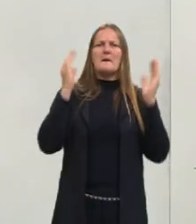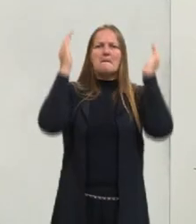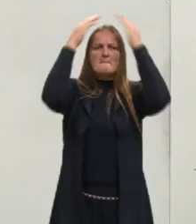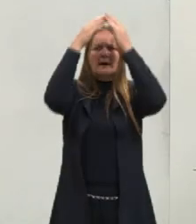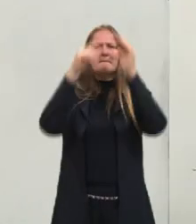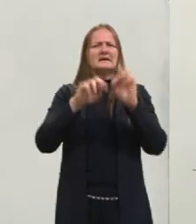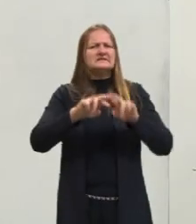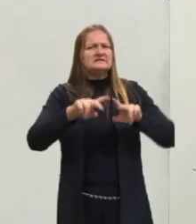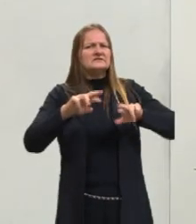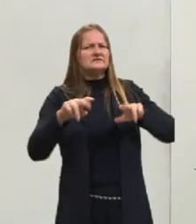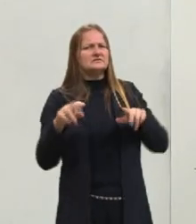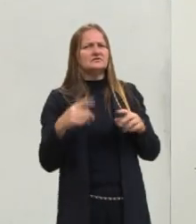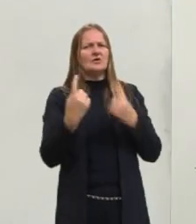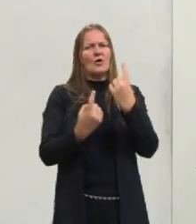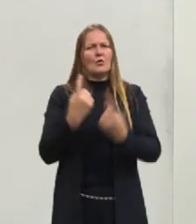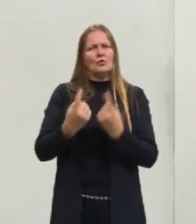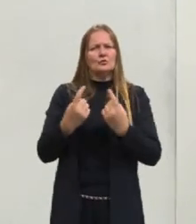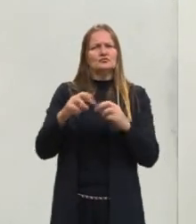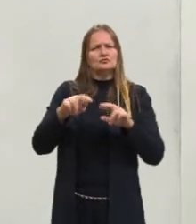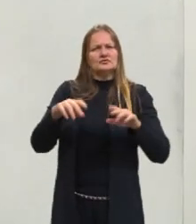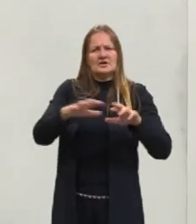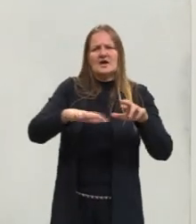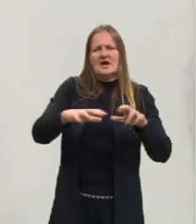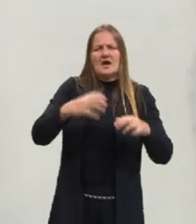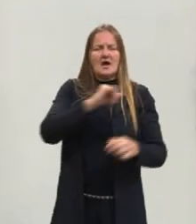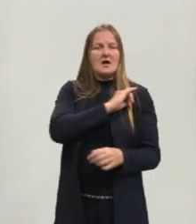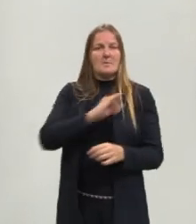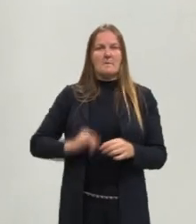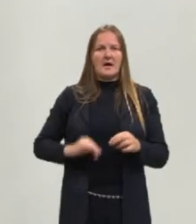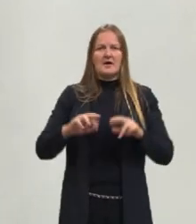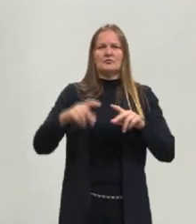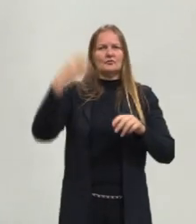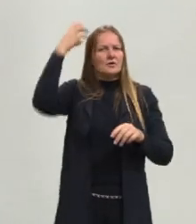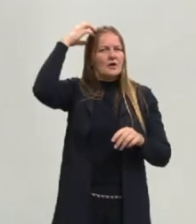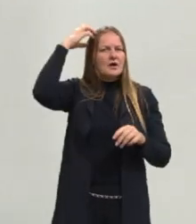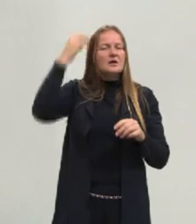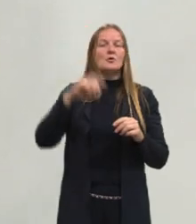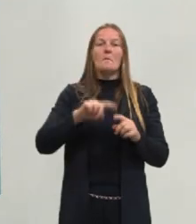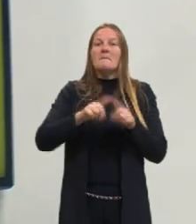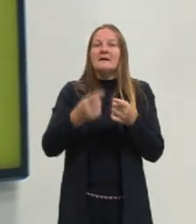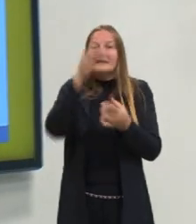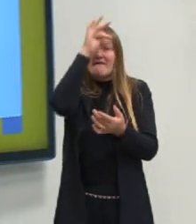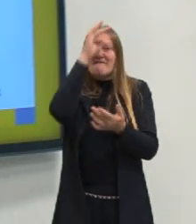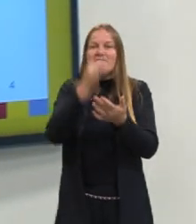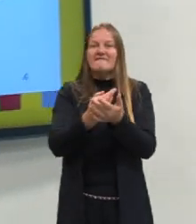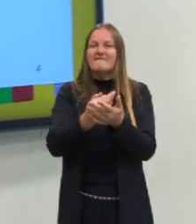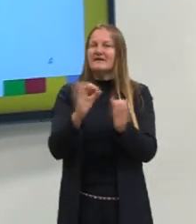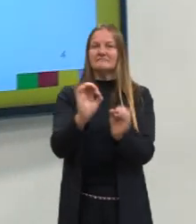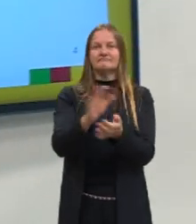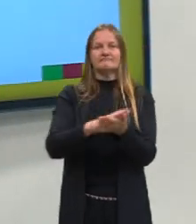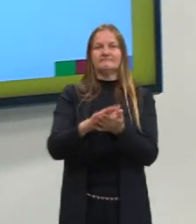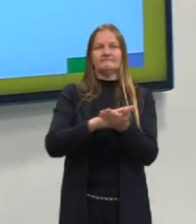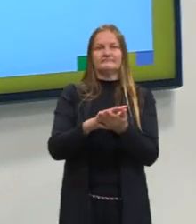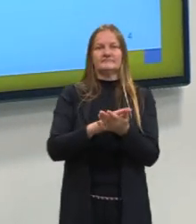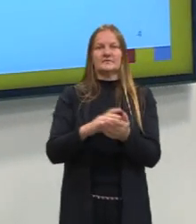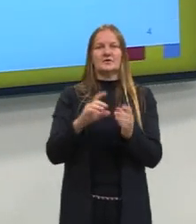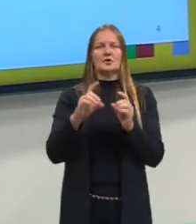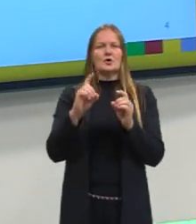cada Papa vai ser reconhecido por alguns territórios, por alguns reinos, mas não tem uma quebra na fé cristã num sentido dos